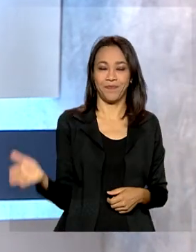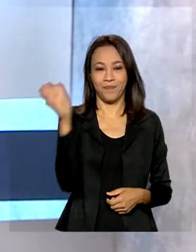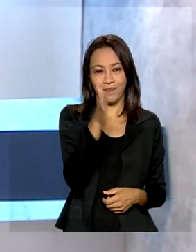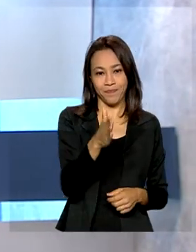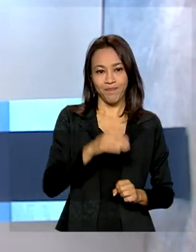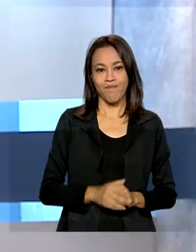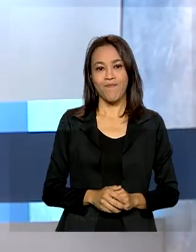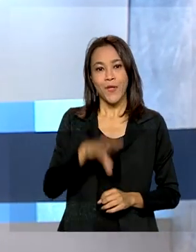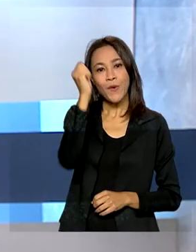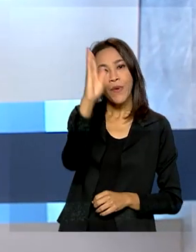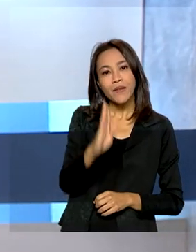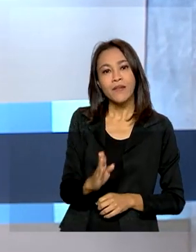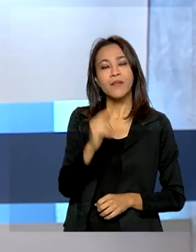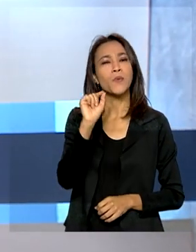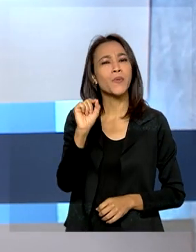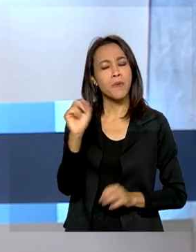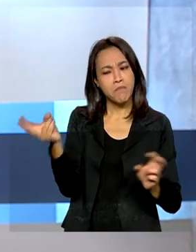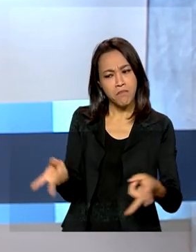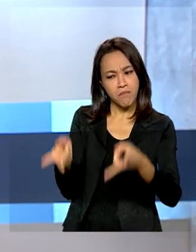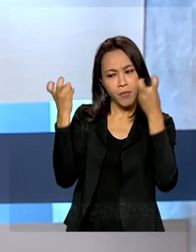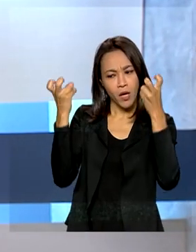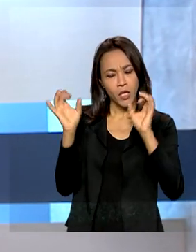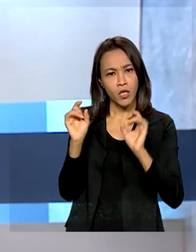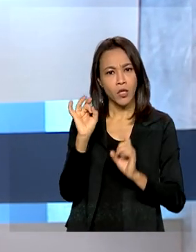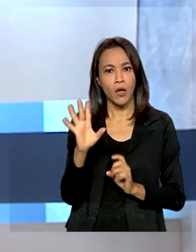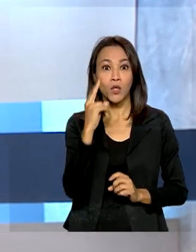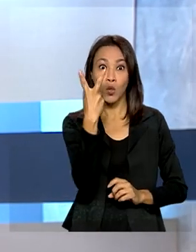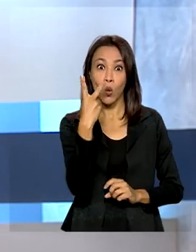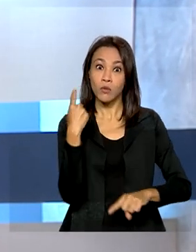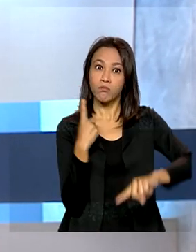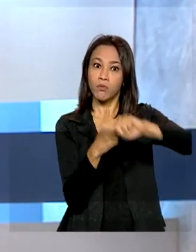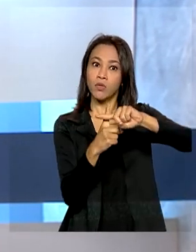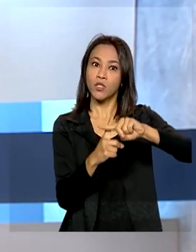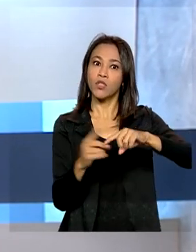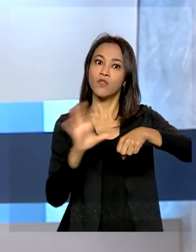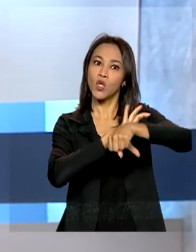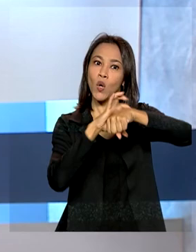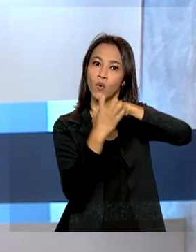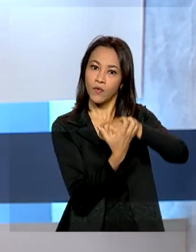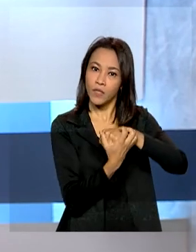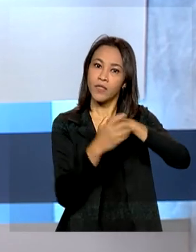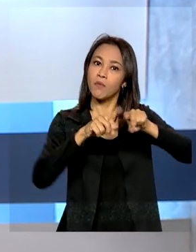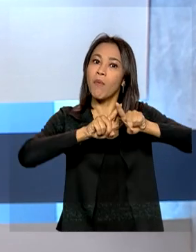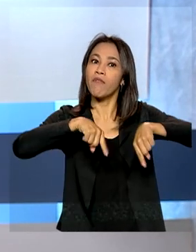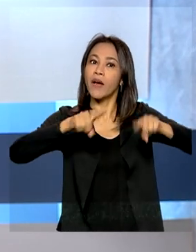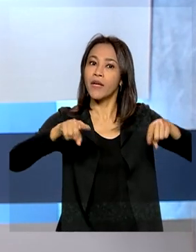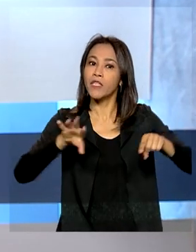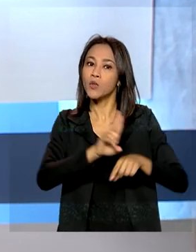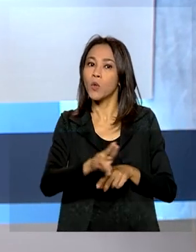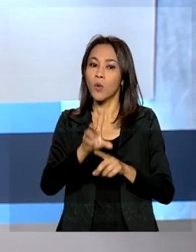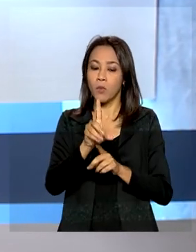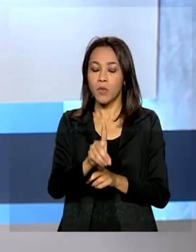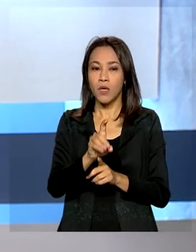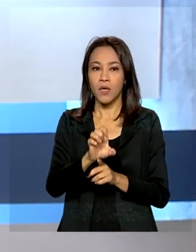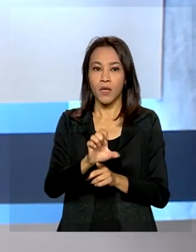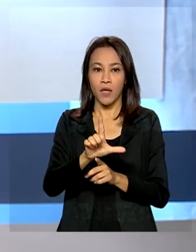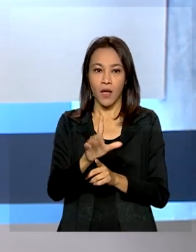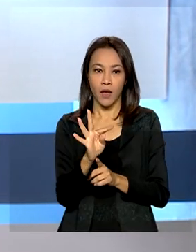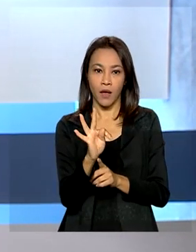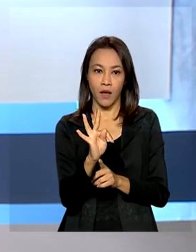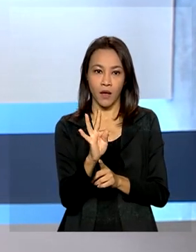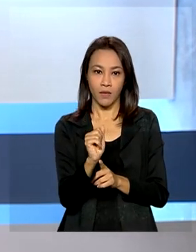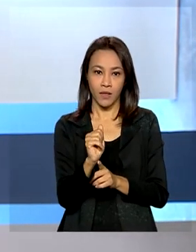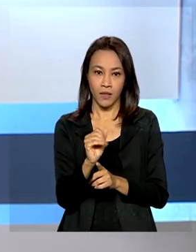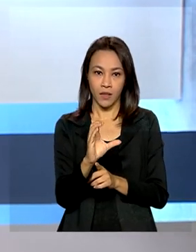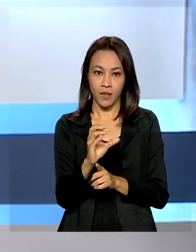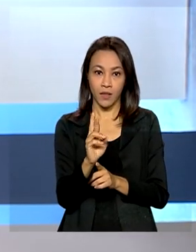O Brasil identificou dois casos positivos de covid-19 causados pela variante Delta-Cron. Um no Amapá